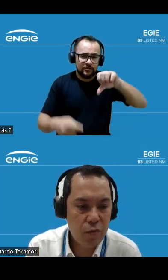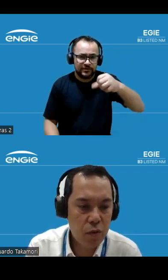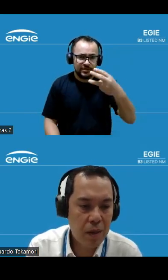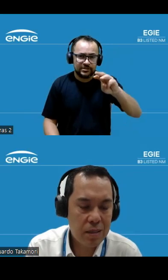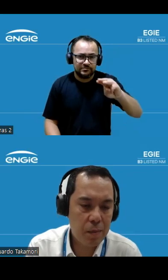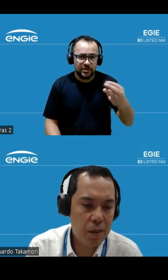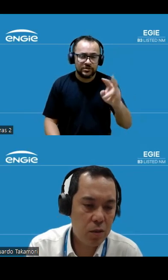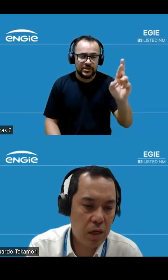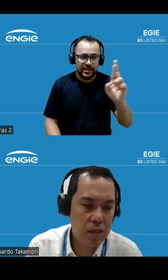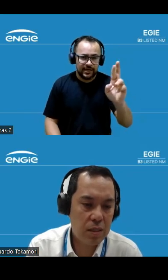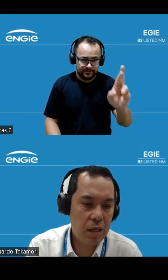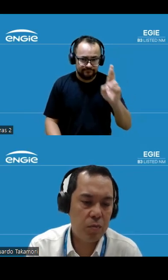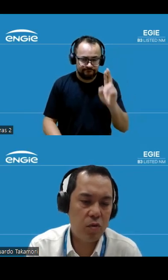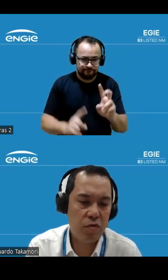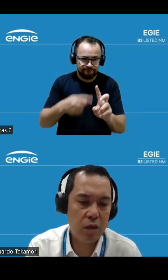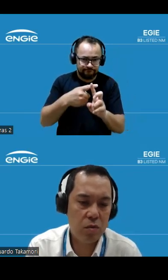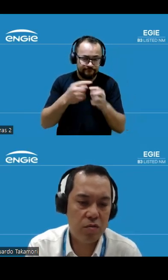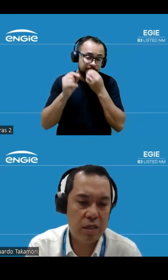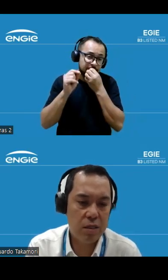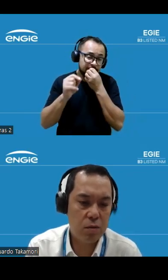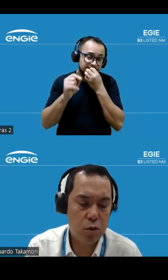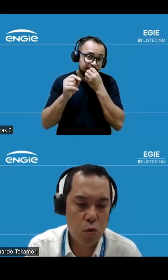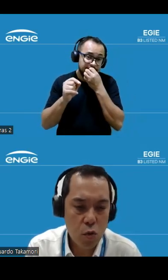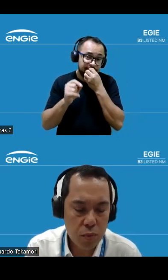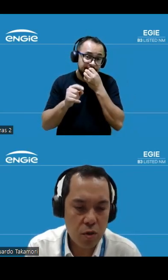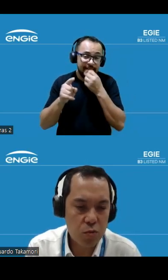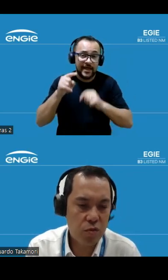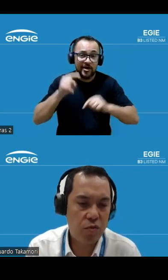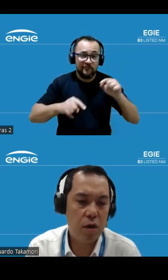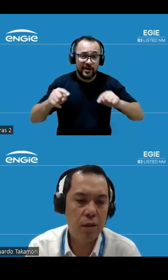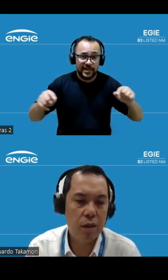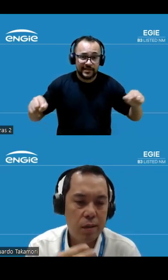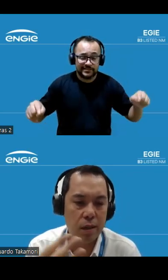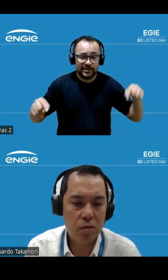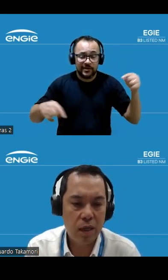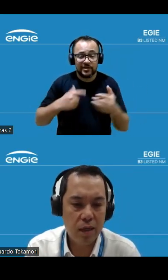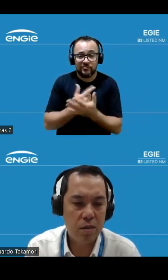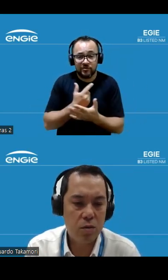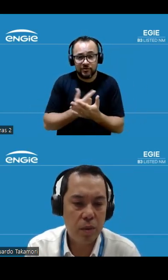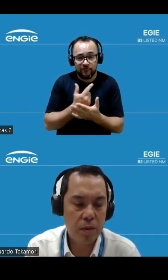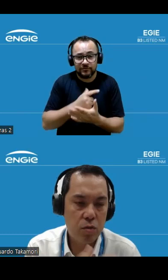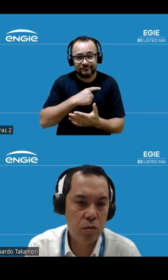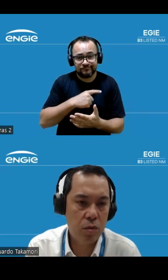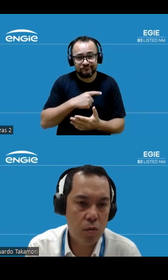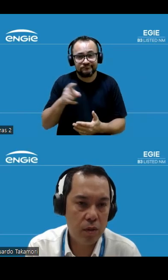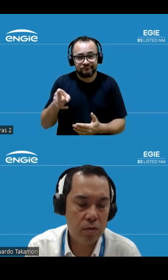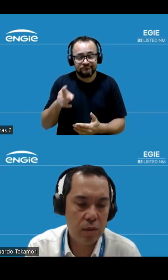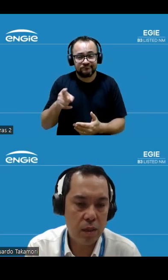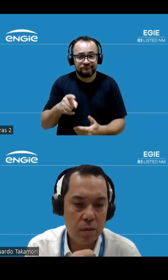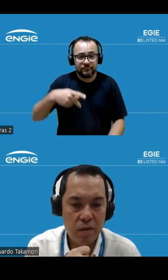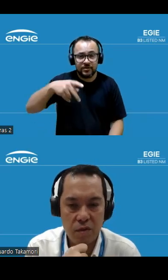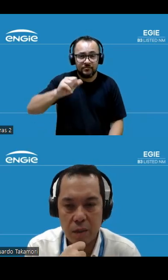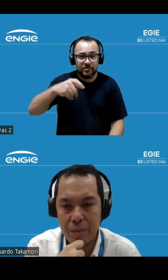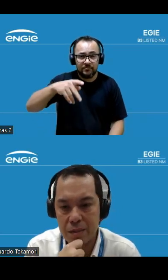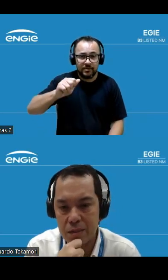que foi basicamente neutralizado pelo efeito de variação de escopo do nosso portfólio, tanto da alienação de Pampa Sul, quanto